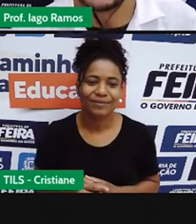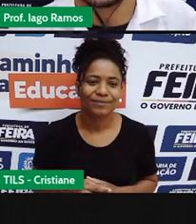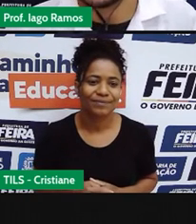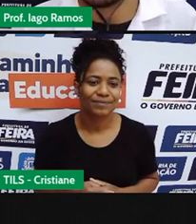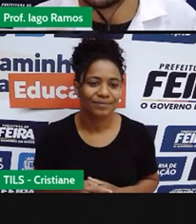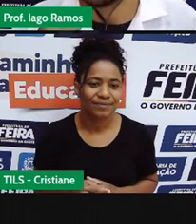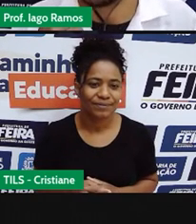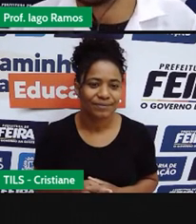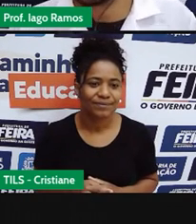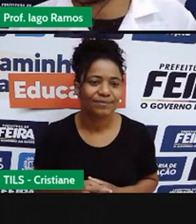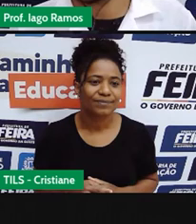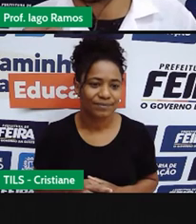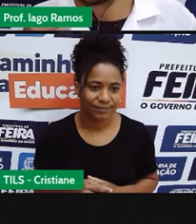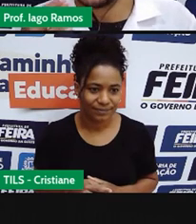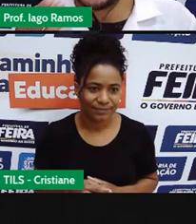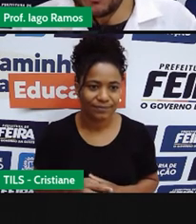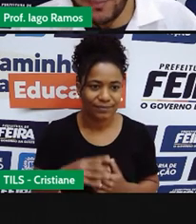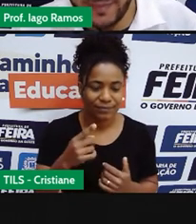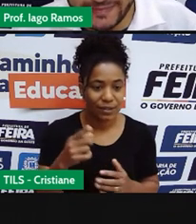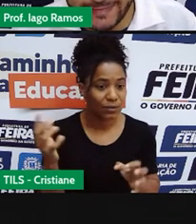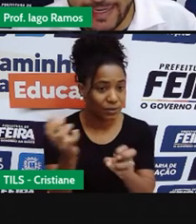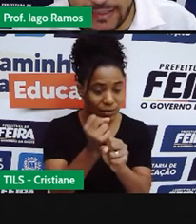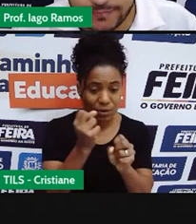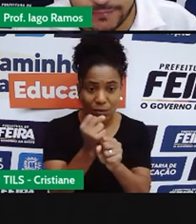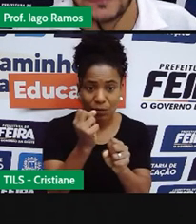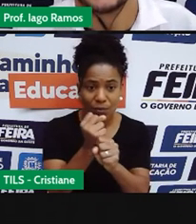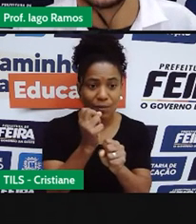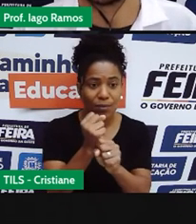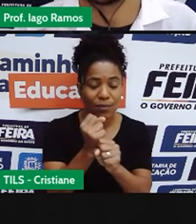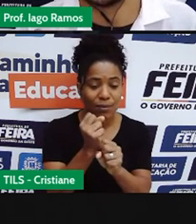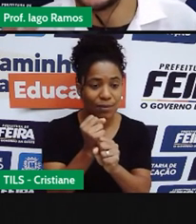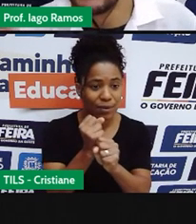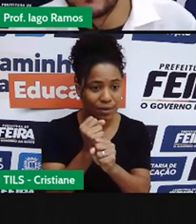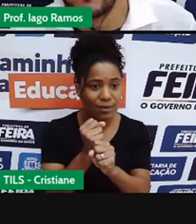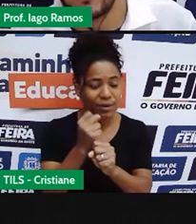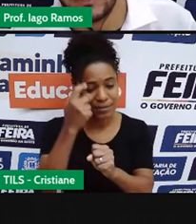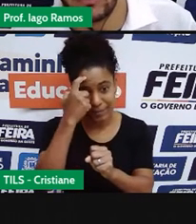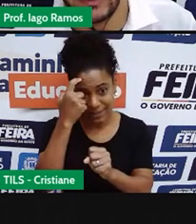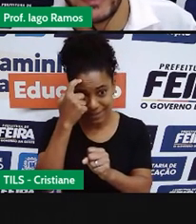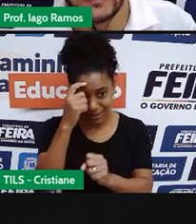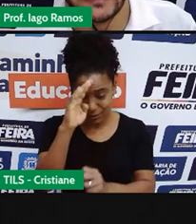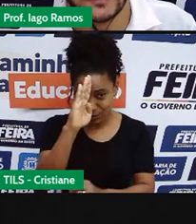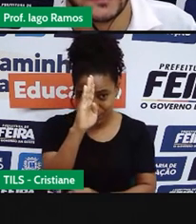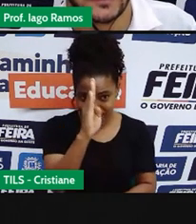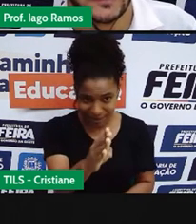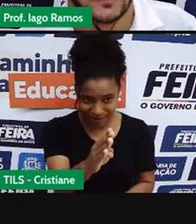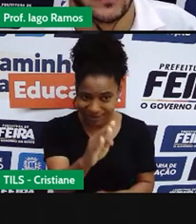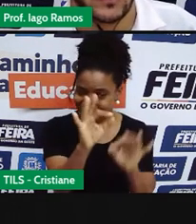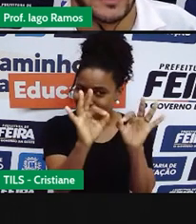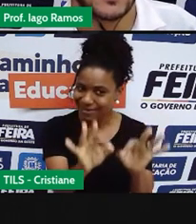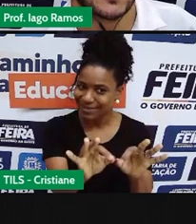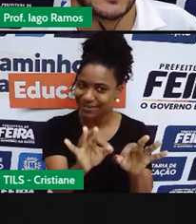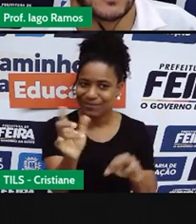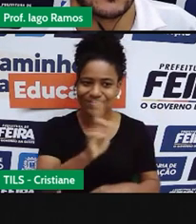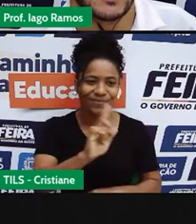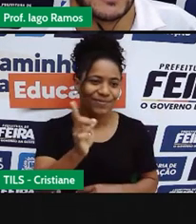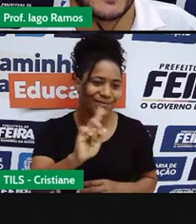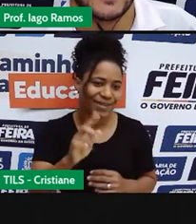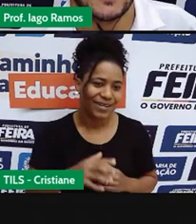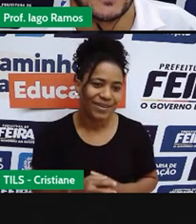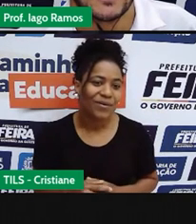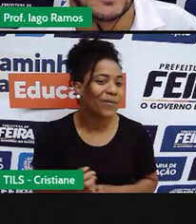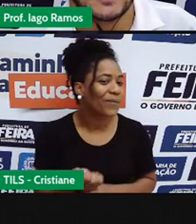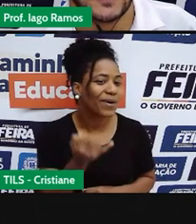Calculando da forma como a gente costuma pensar que não é a forma correta, o resultado